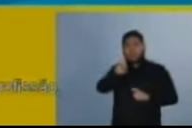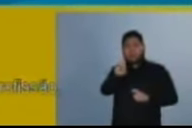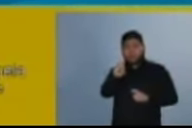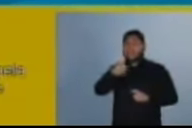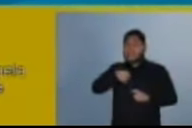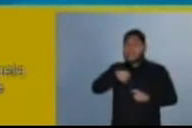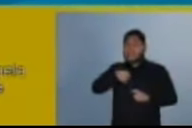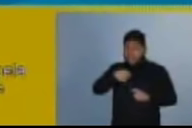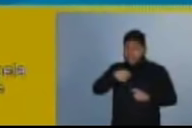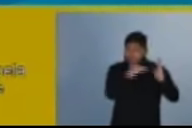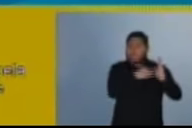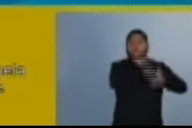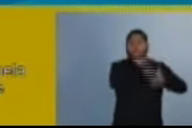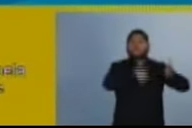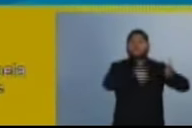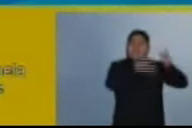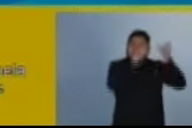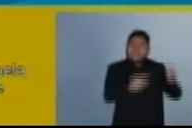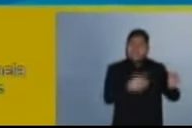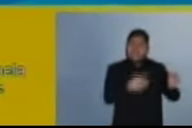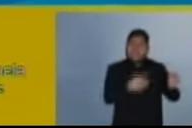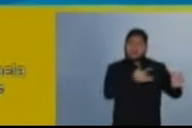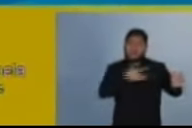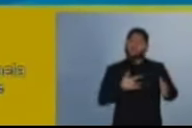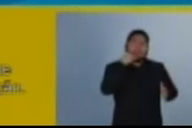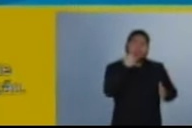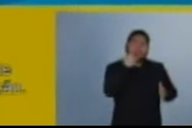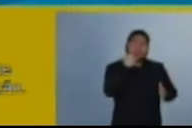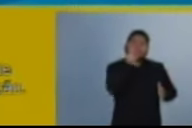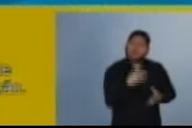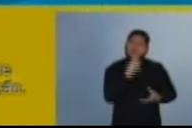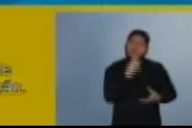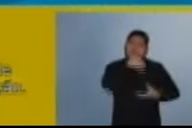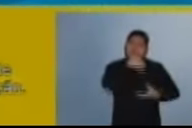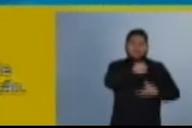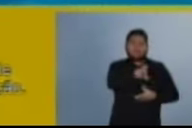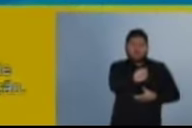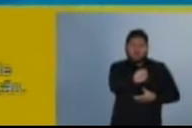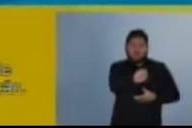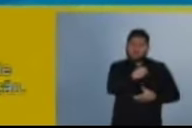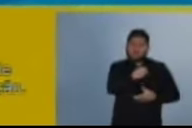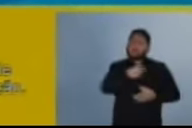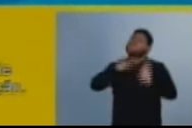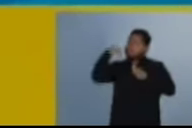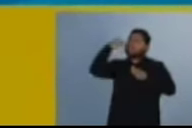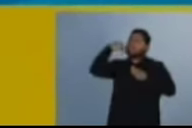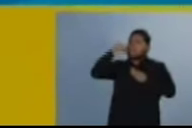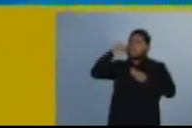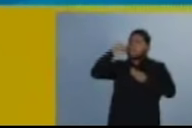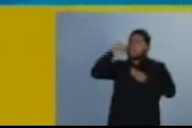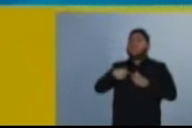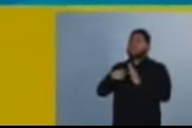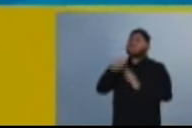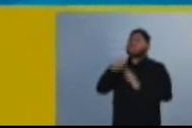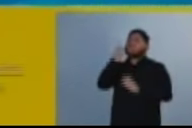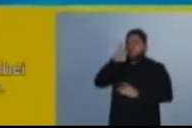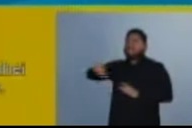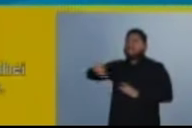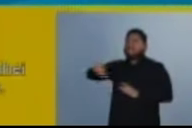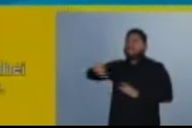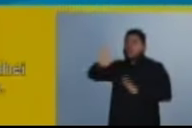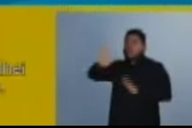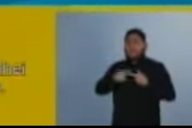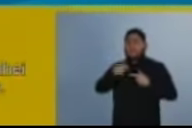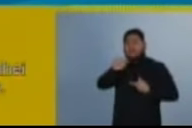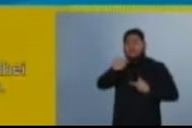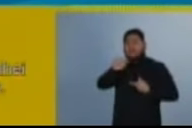profissão. Na Câmara Federal, vou lutar pela atenção básica de qualidade com verdadeira porta de entrada do SUS para a população. E tenho experiência. Como deputado